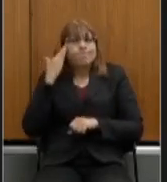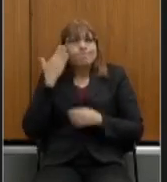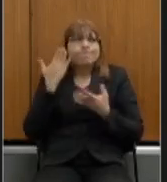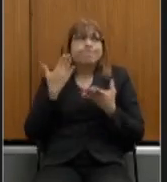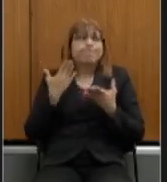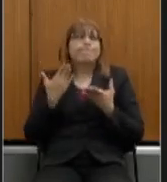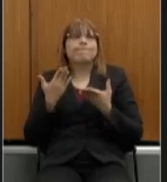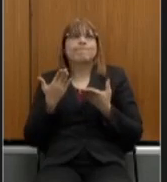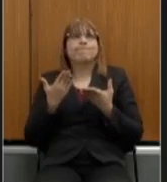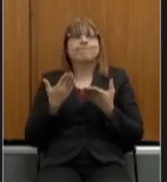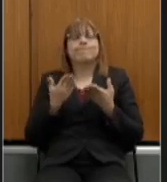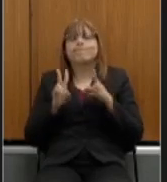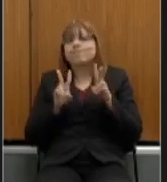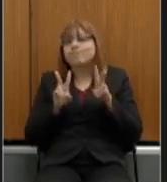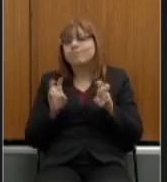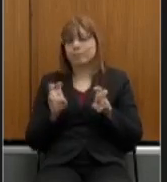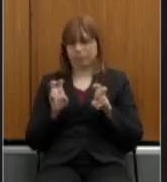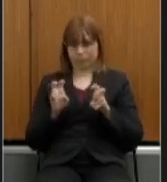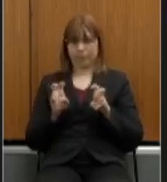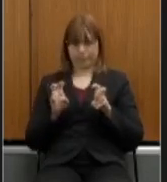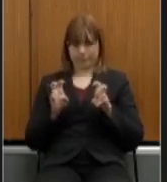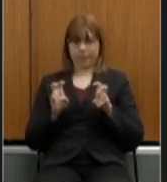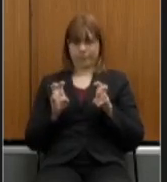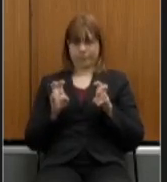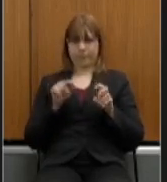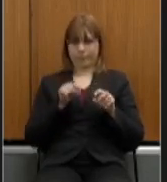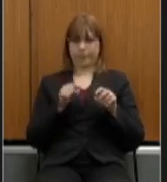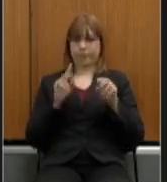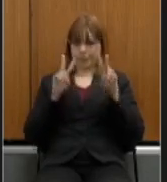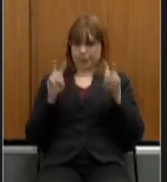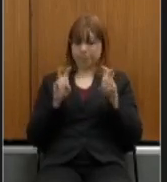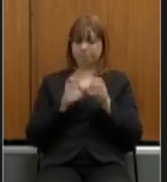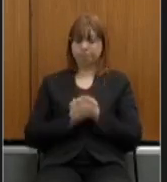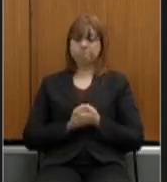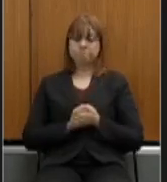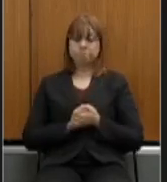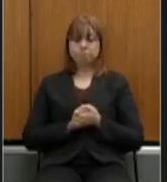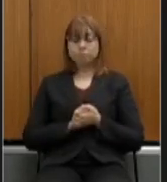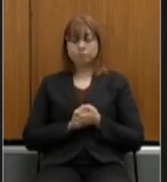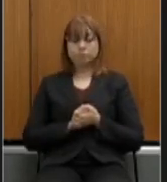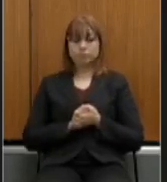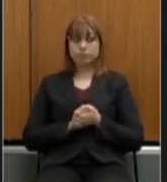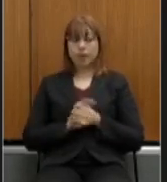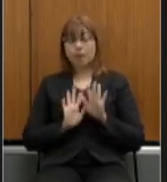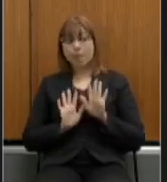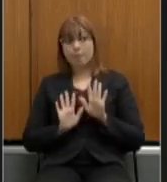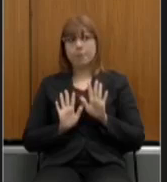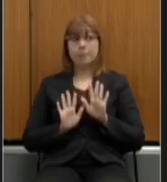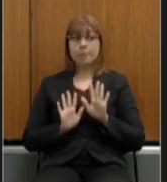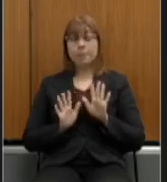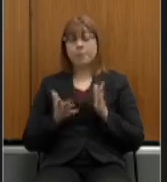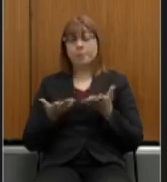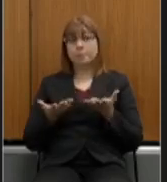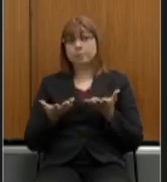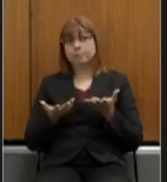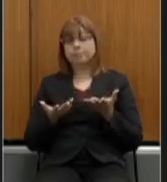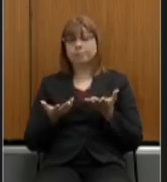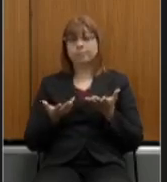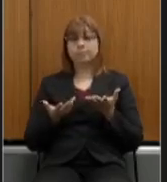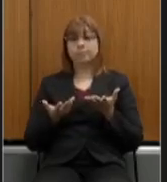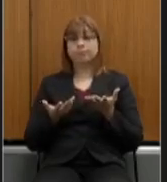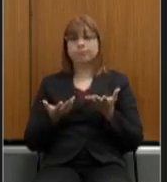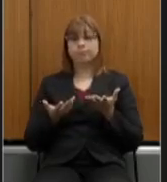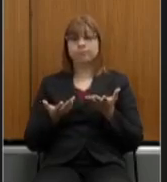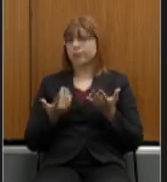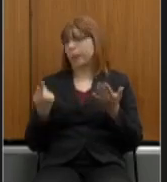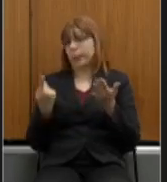sobre esta matéria mas de qualquer forma nós não tivemos aqui nenhuma invasão